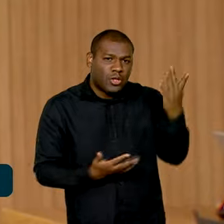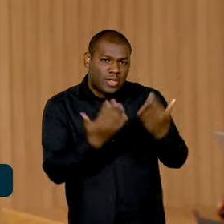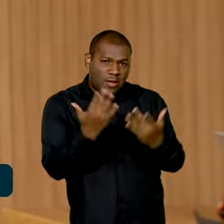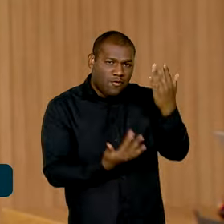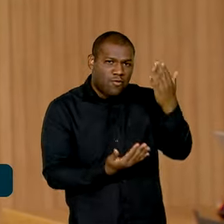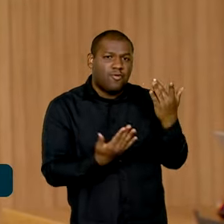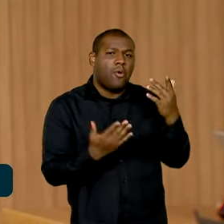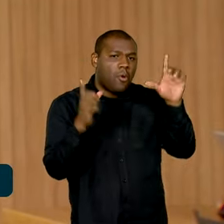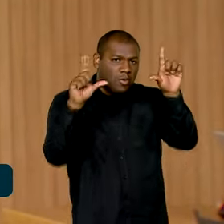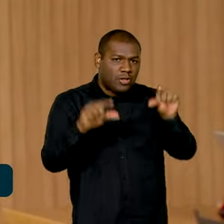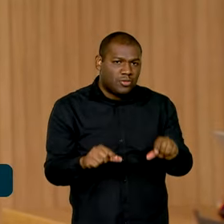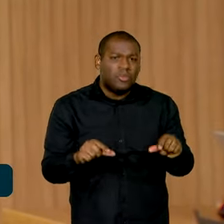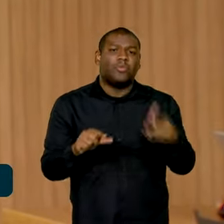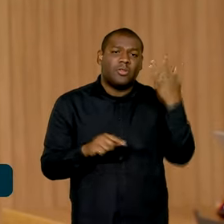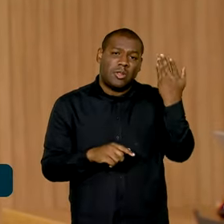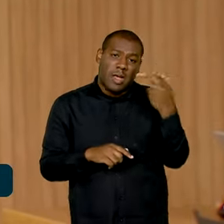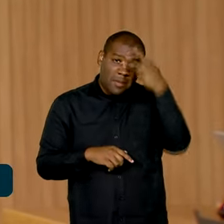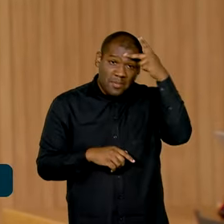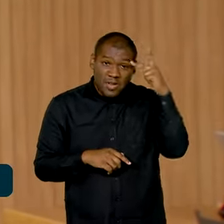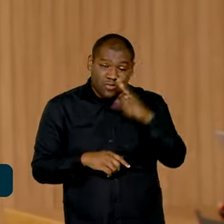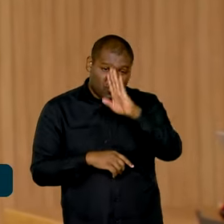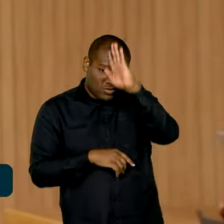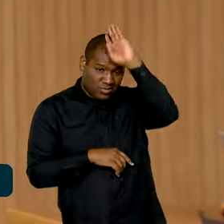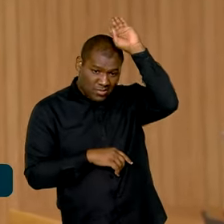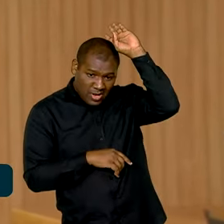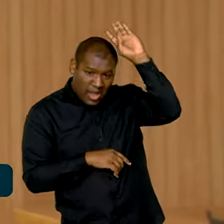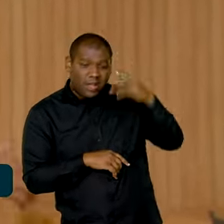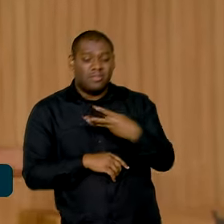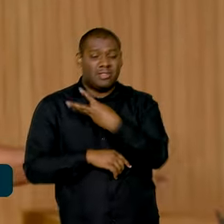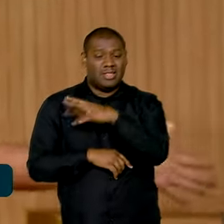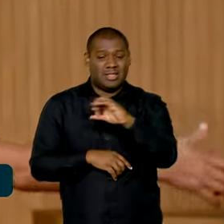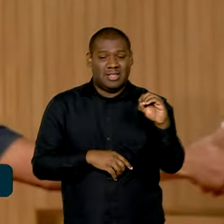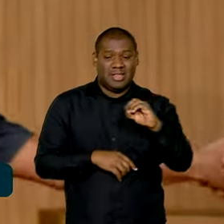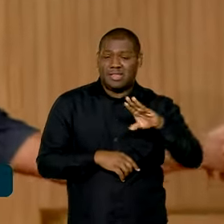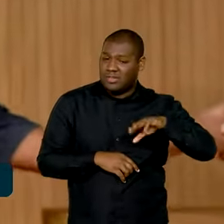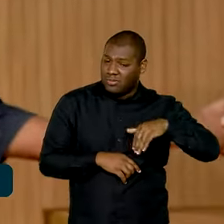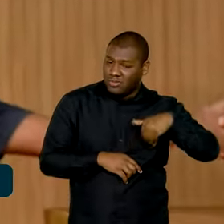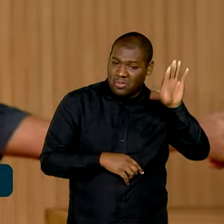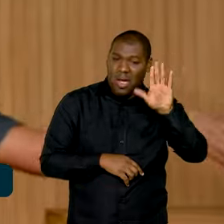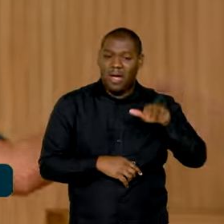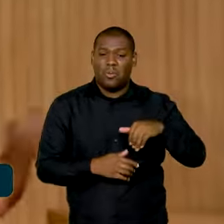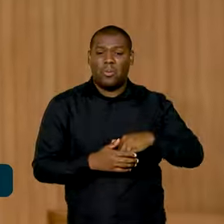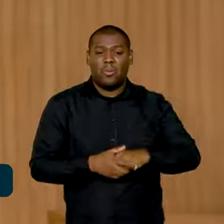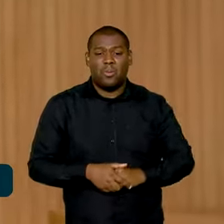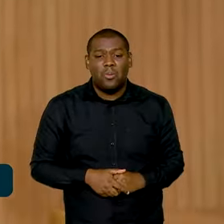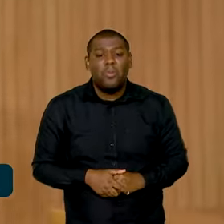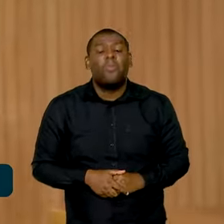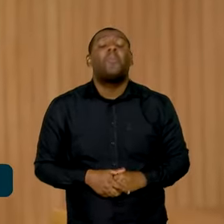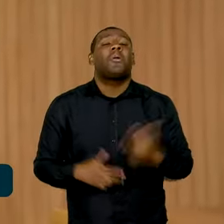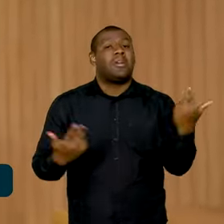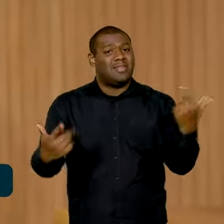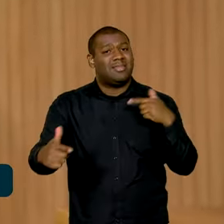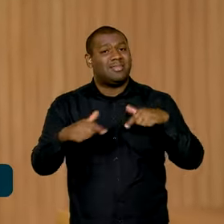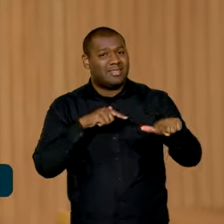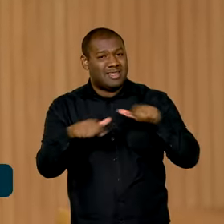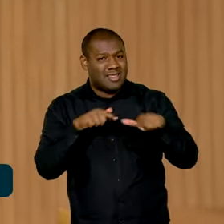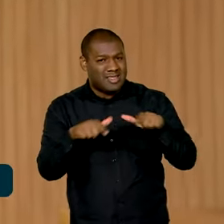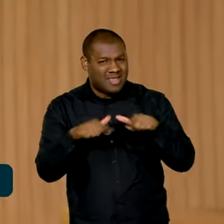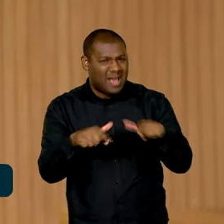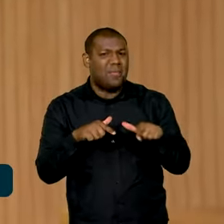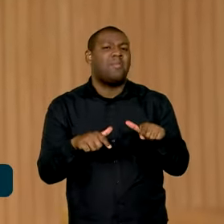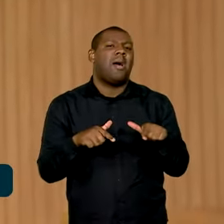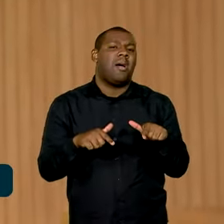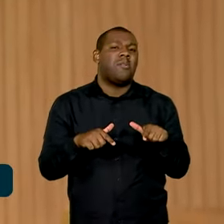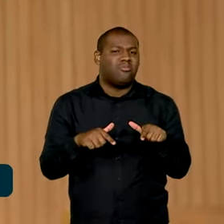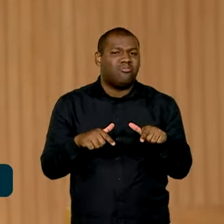brigadistas e estruturas de apoio, alimentação, de transporte, logística. Esse é um trabalho que está sendo feito de forma integrada,